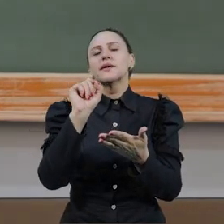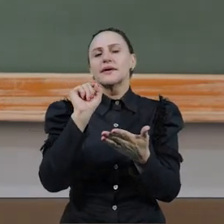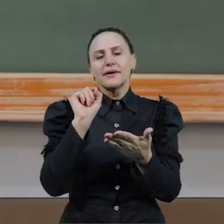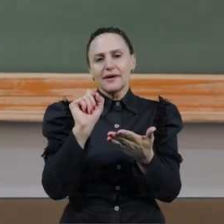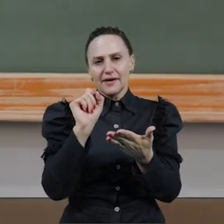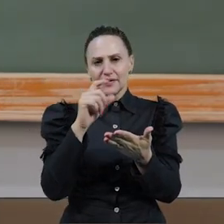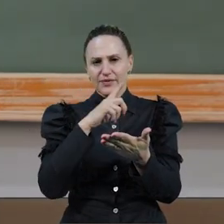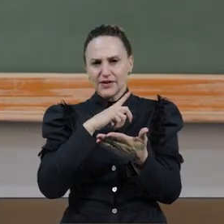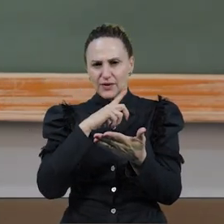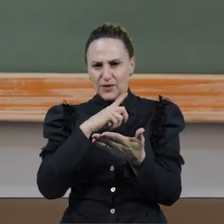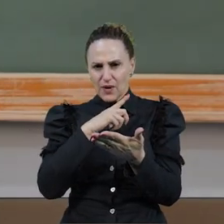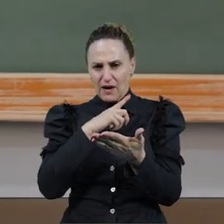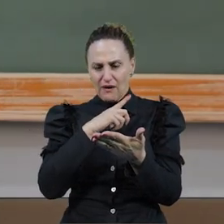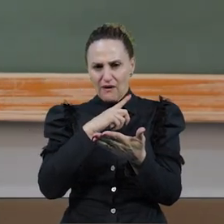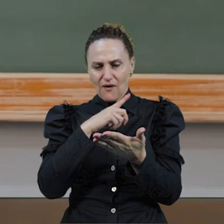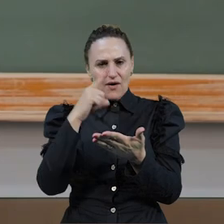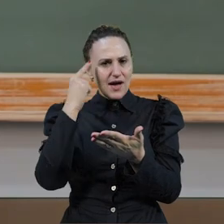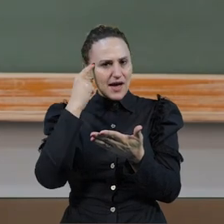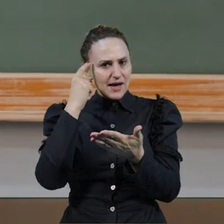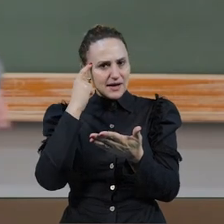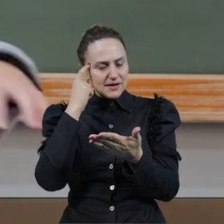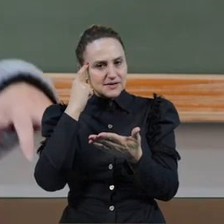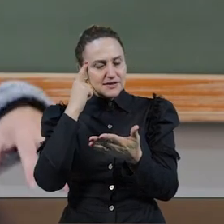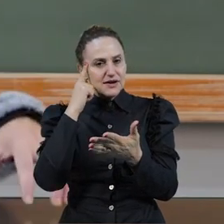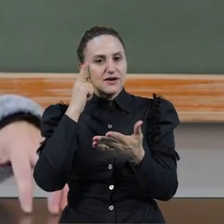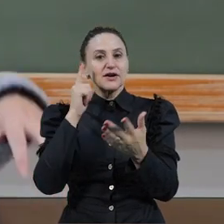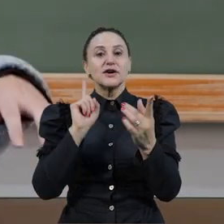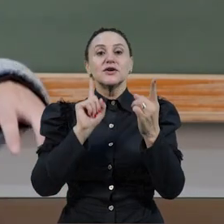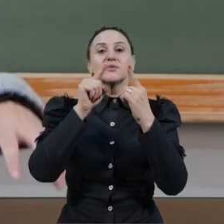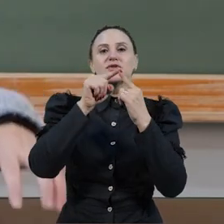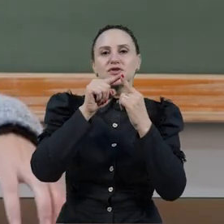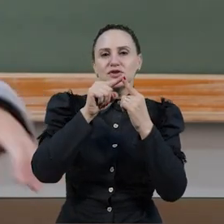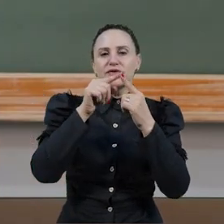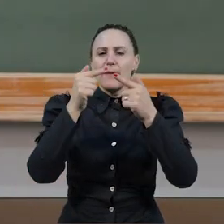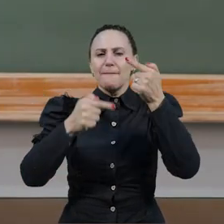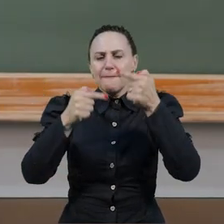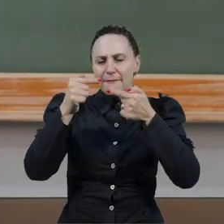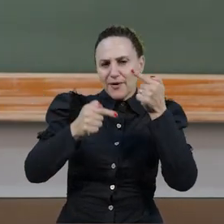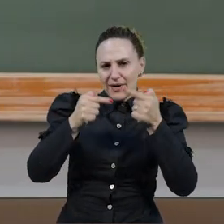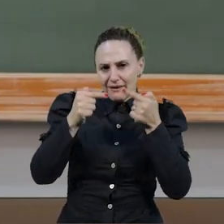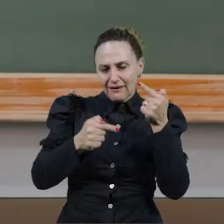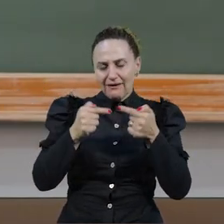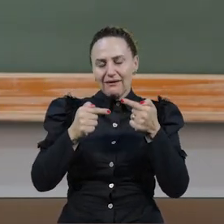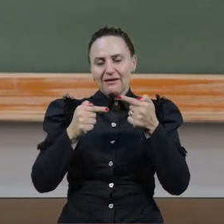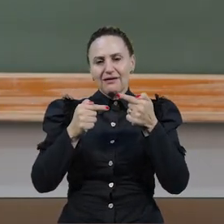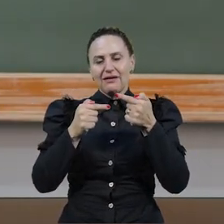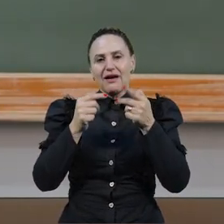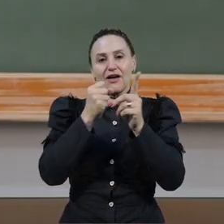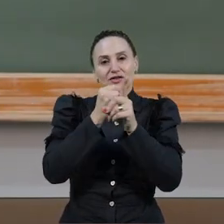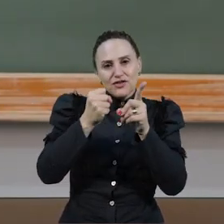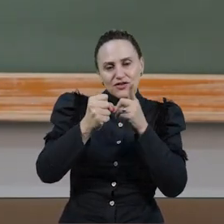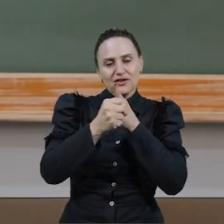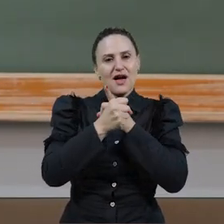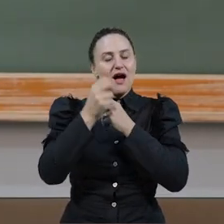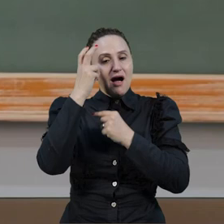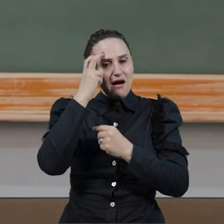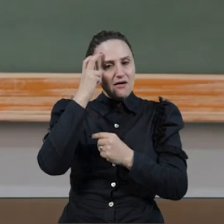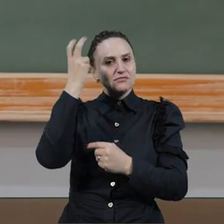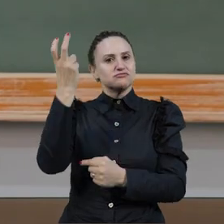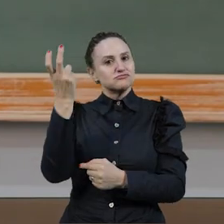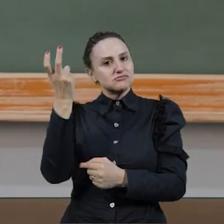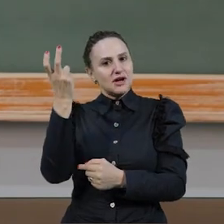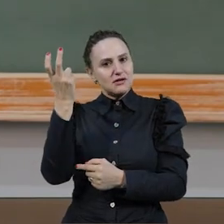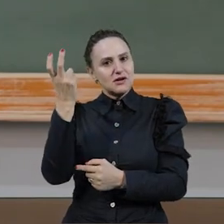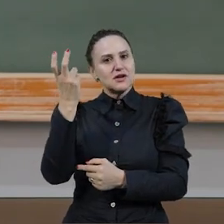Qual a sua função dentro da sociedade? Política, econômica, social, cultural. Isso